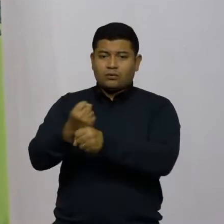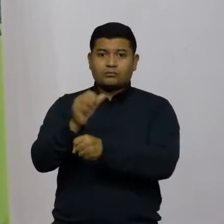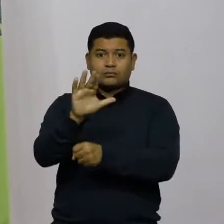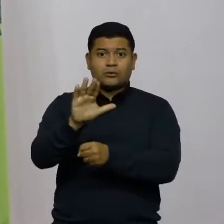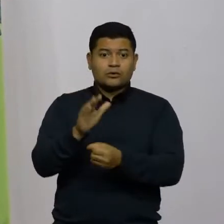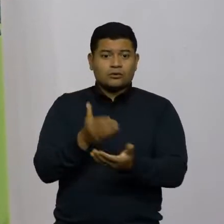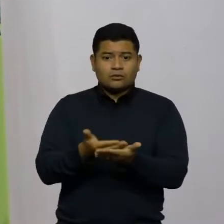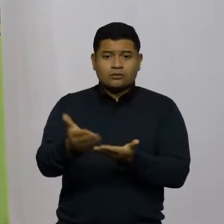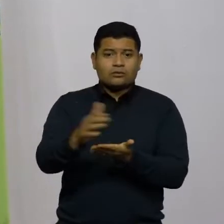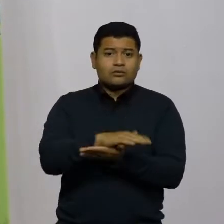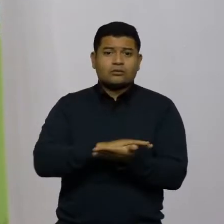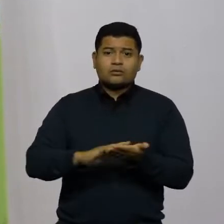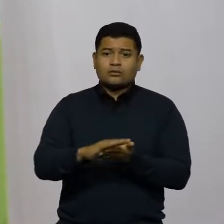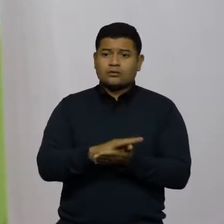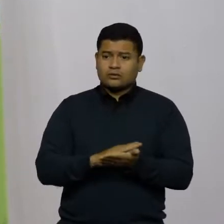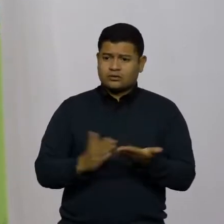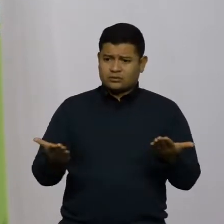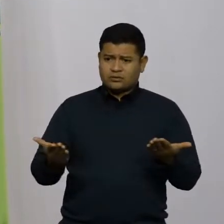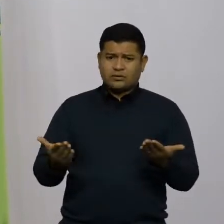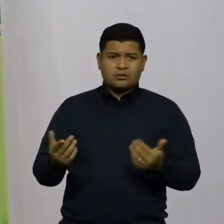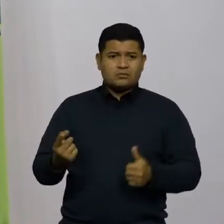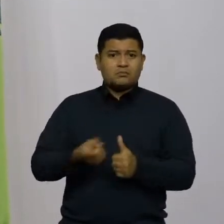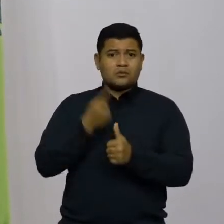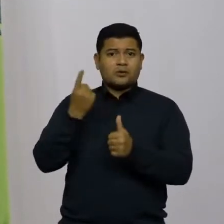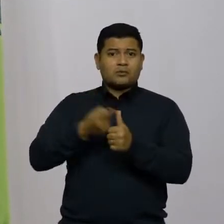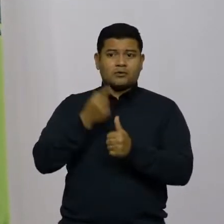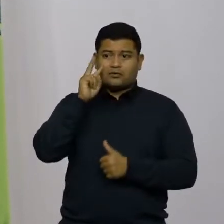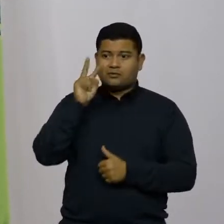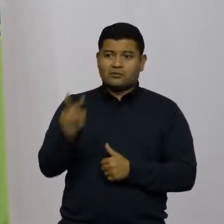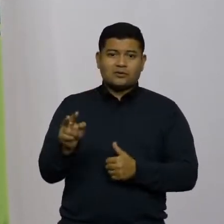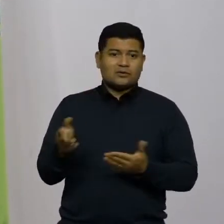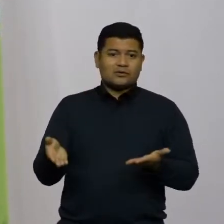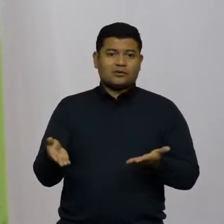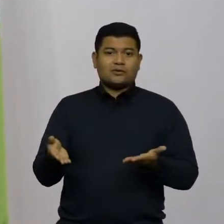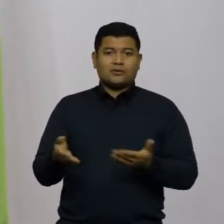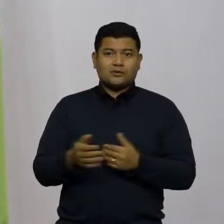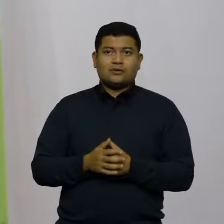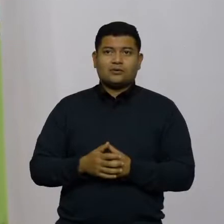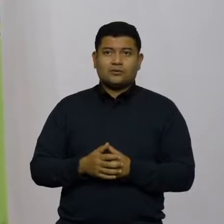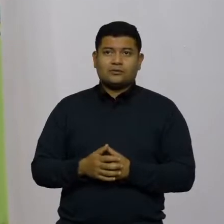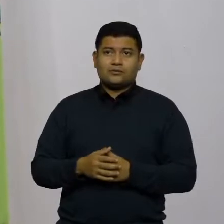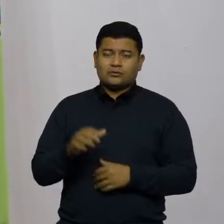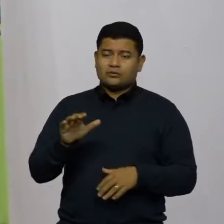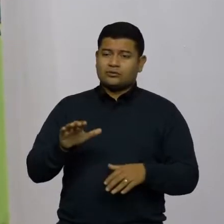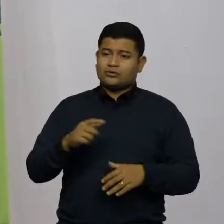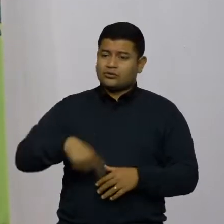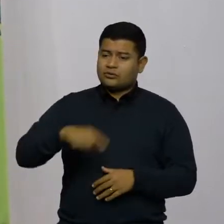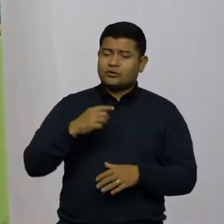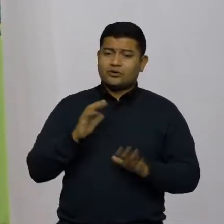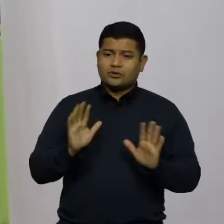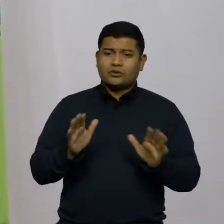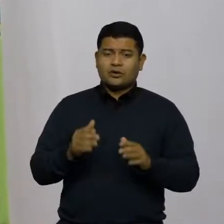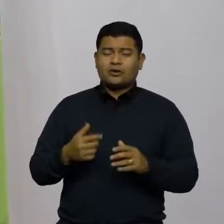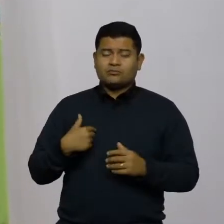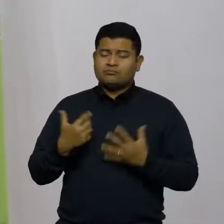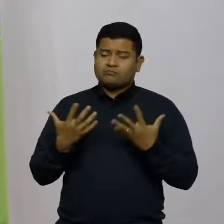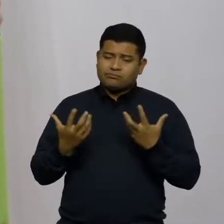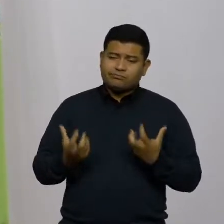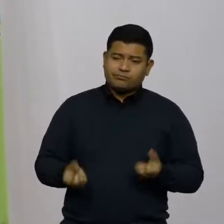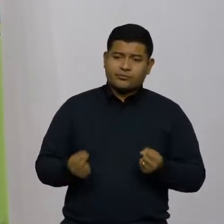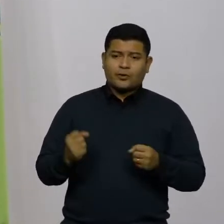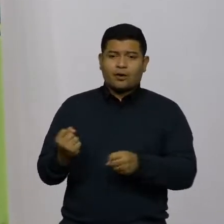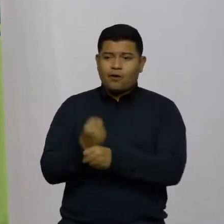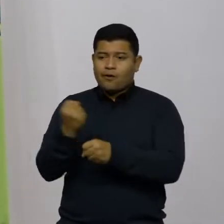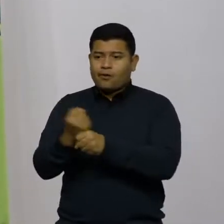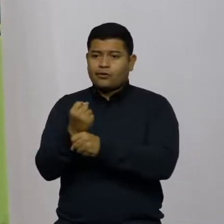vejo inaugurar obra nem começada, inacabada, nós já até começamos a tornar mais aceitável, tá lá, vem